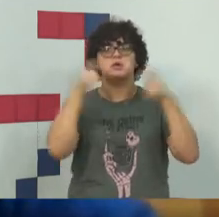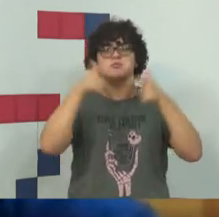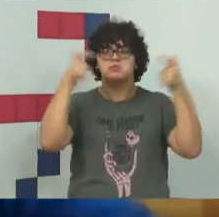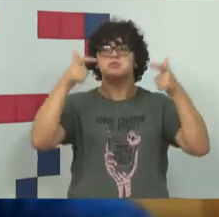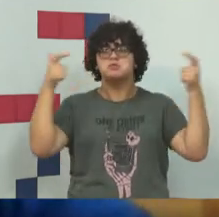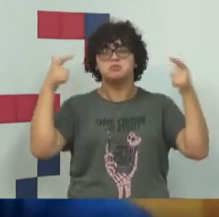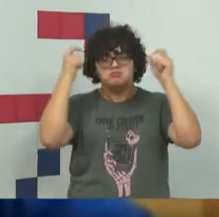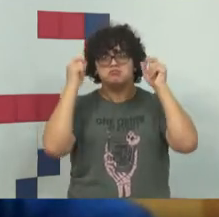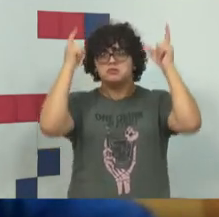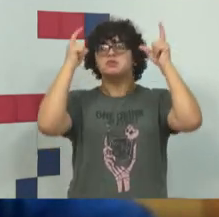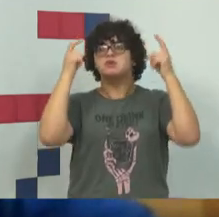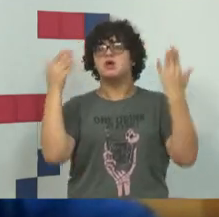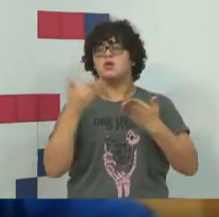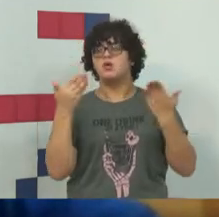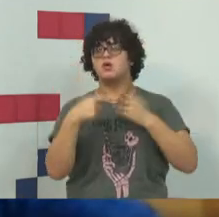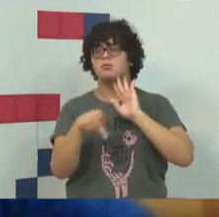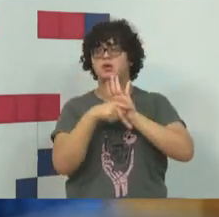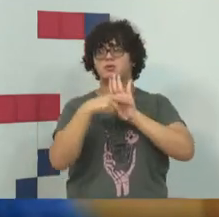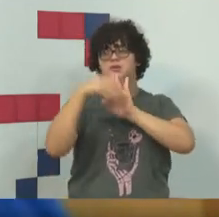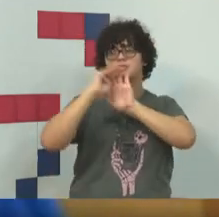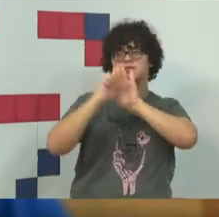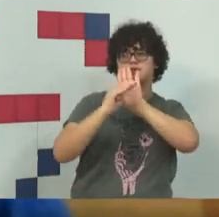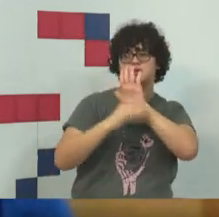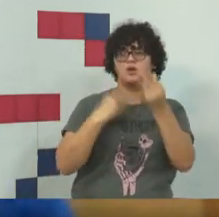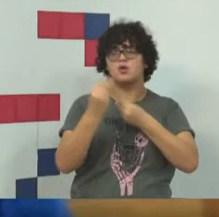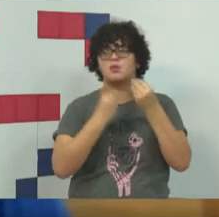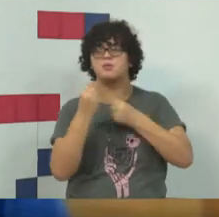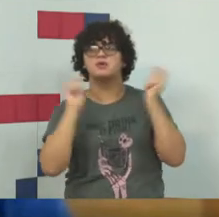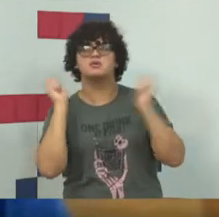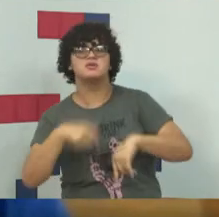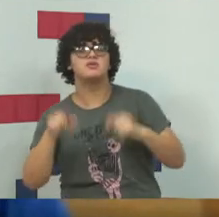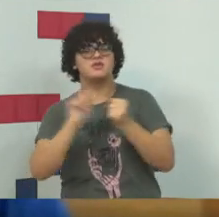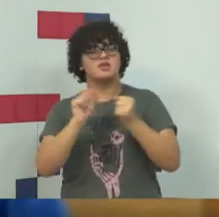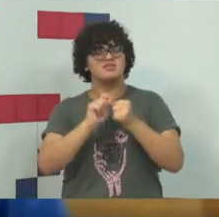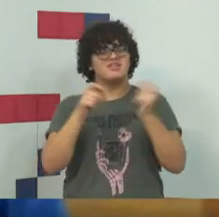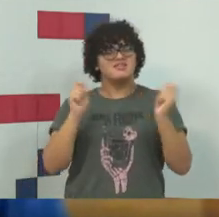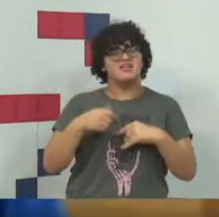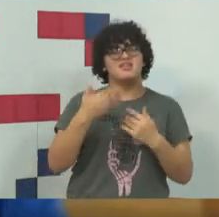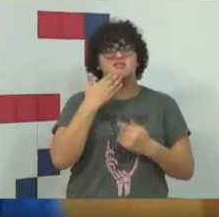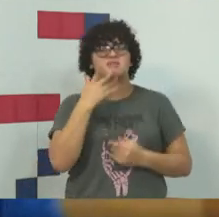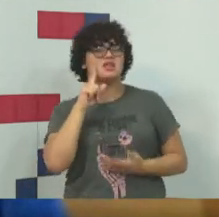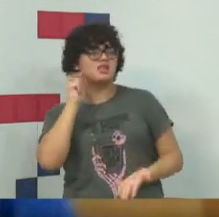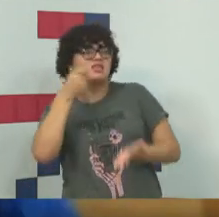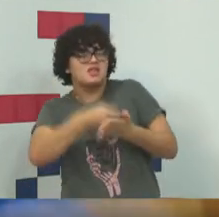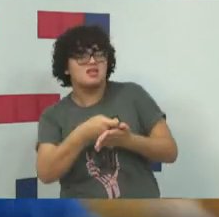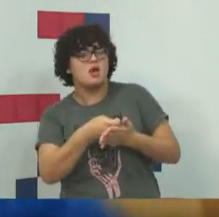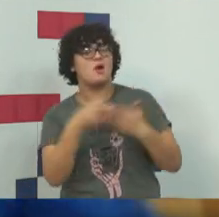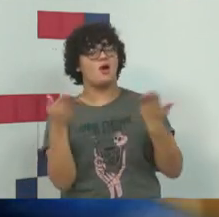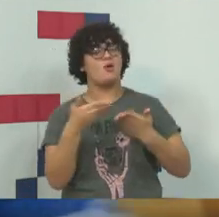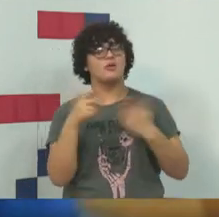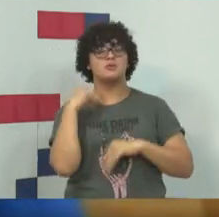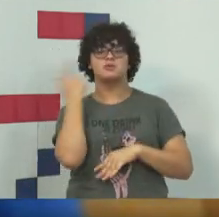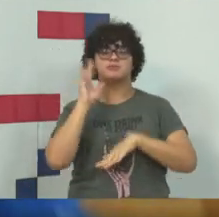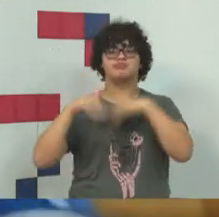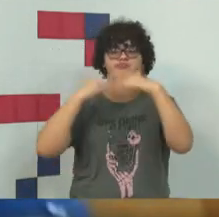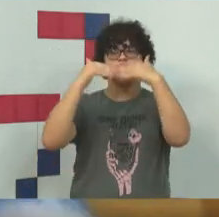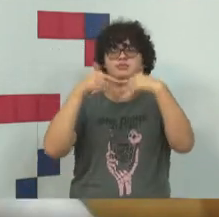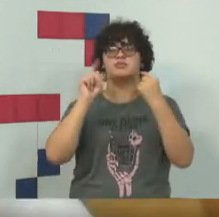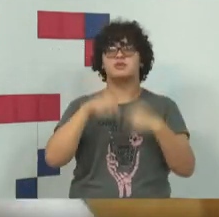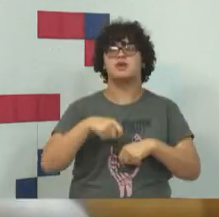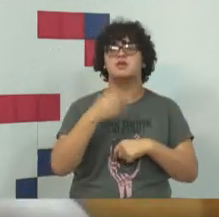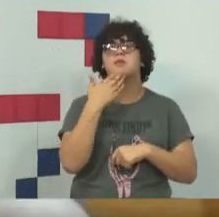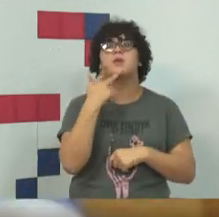interno das casas legislativas, para que a gente possa ter decisões que envolvam o ambiente